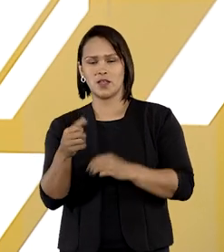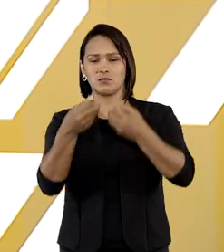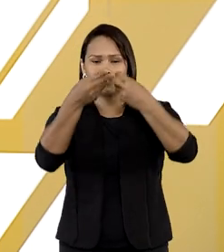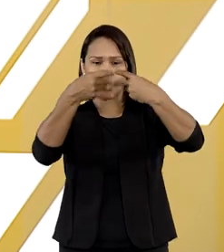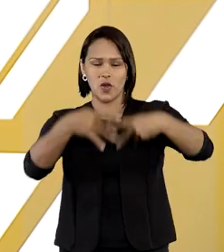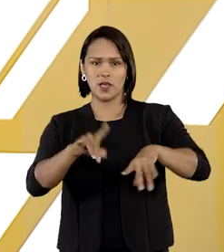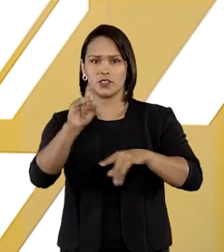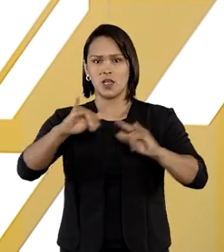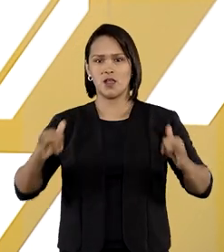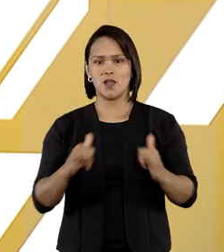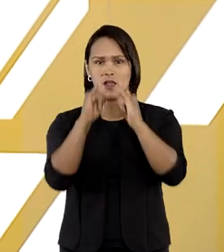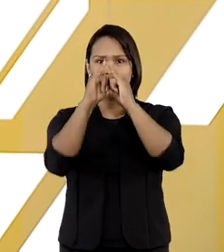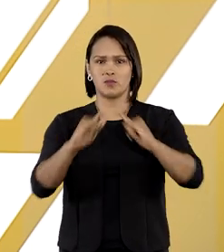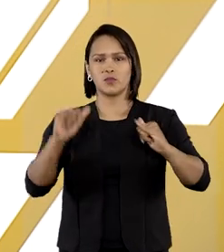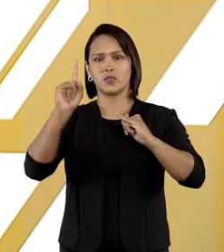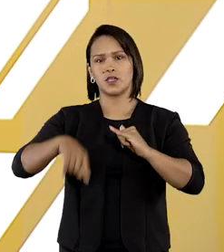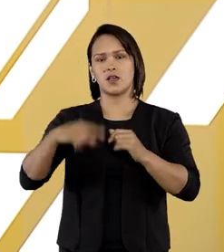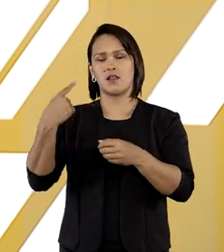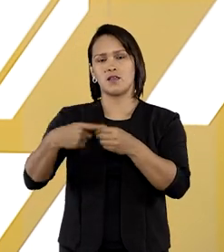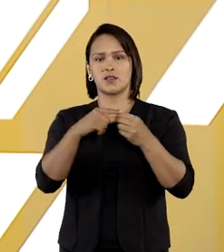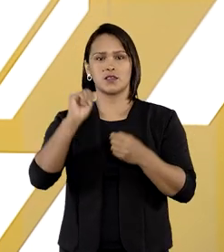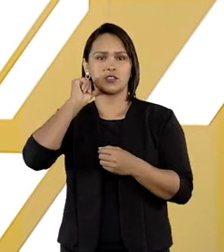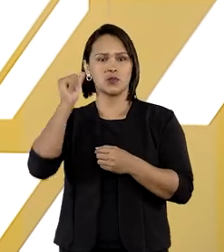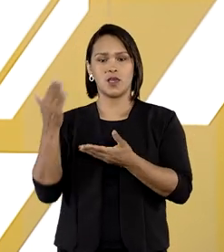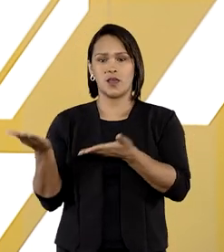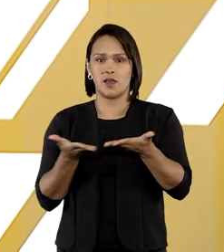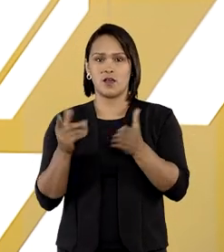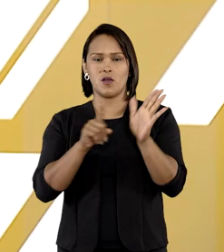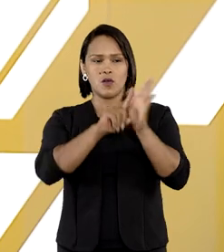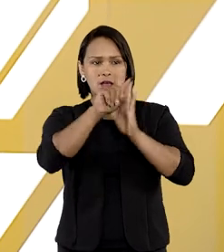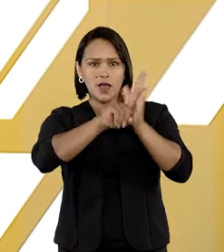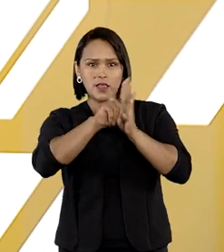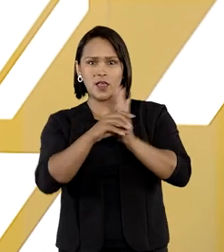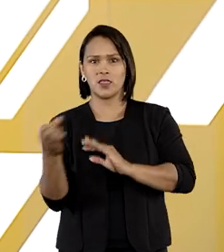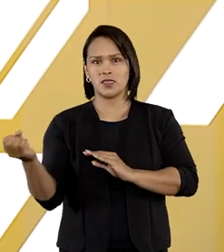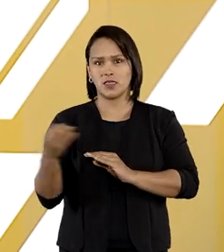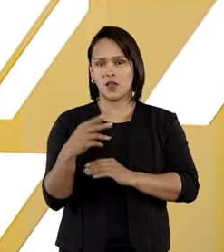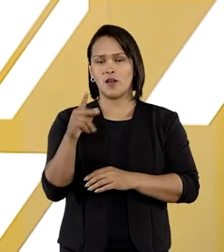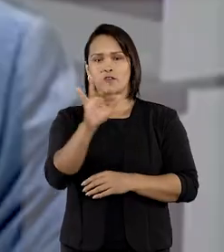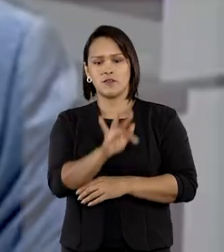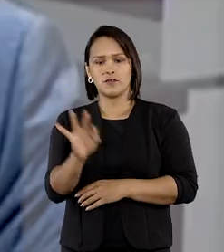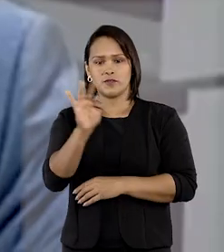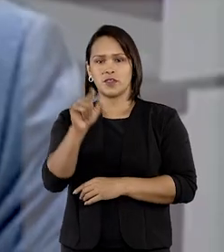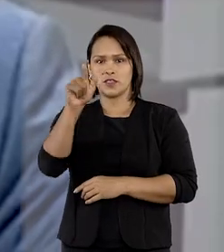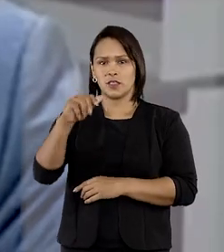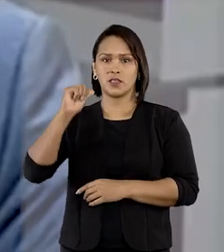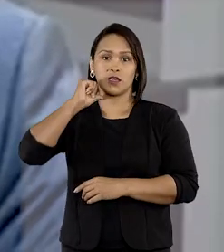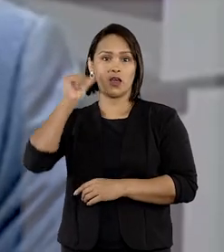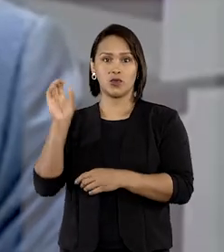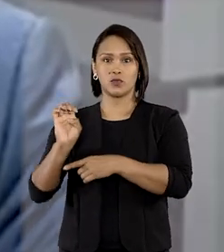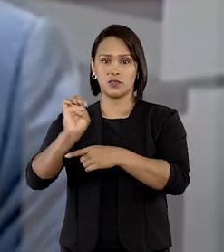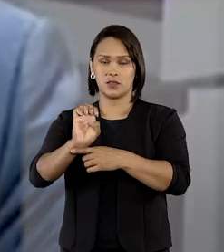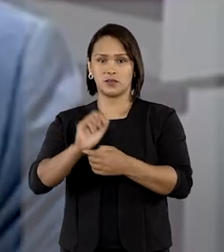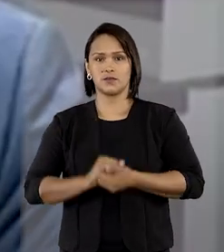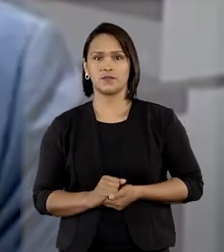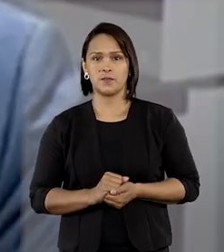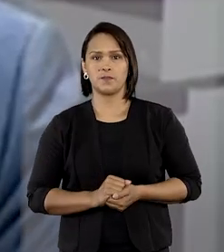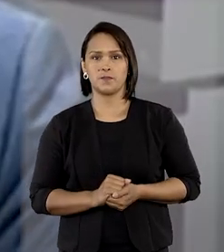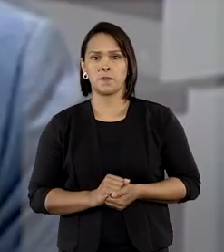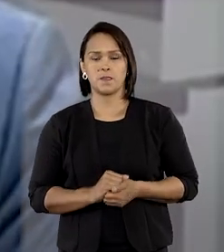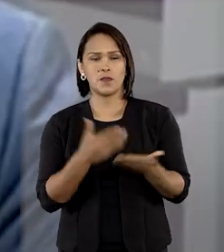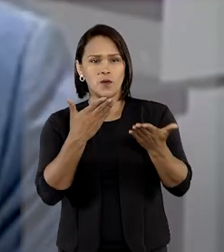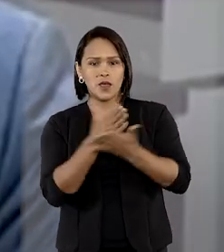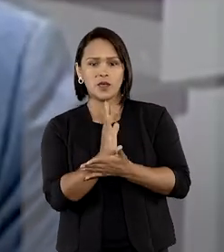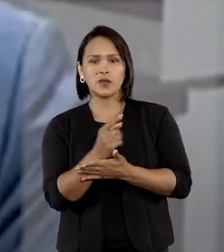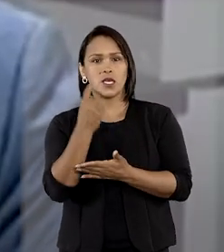o caso será enviado para análise da nova vara federal de Minas Gerais. Por reconhecer interesse da União na